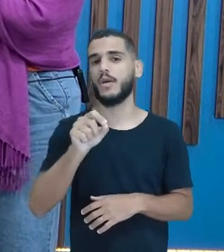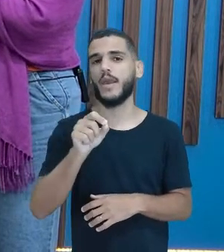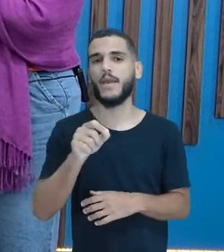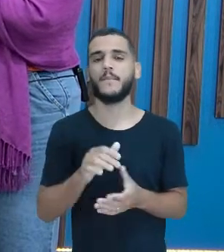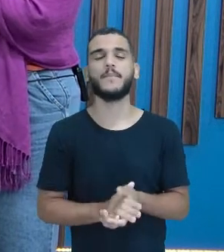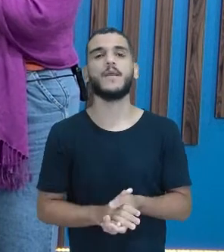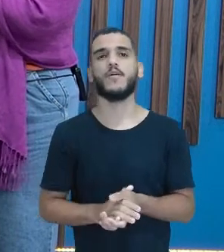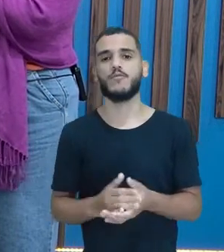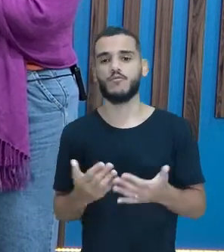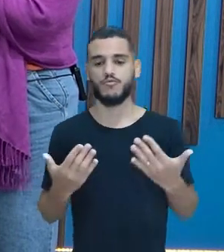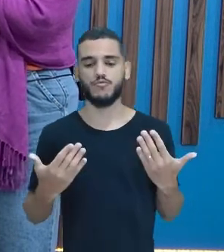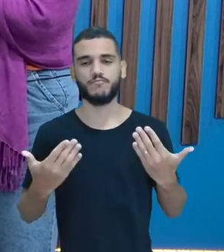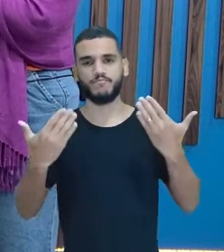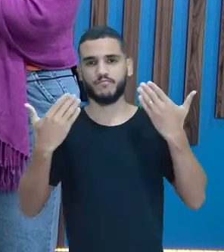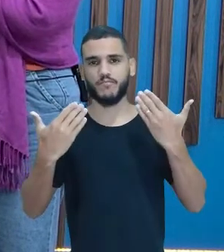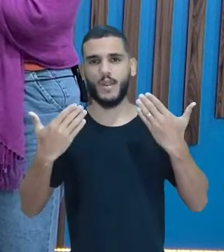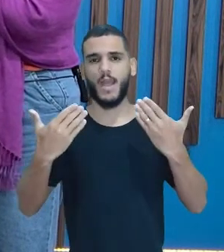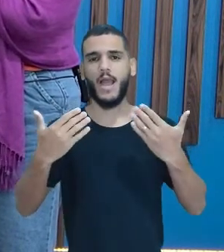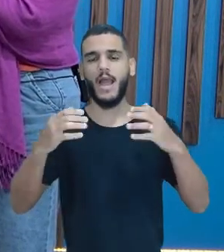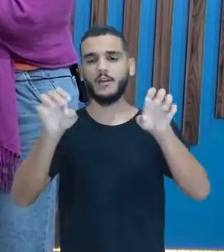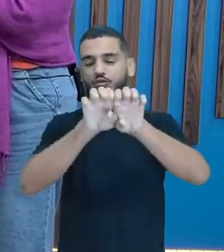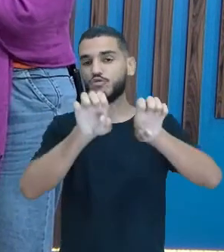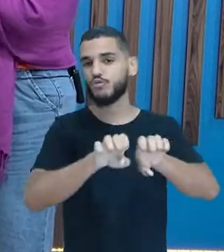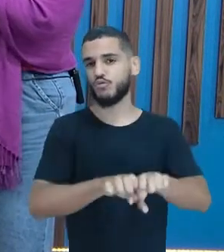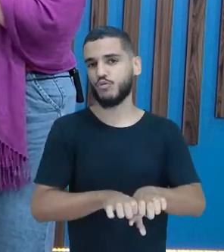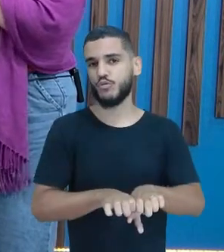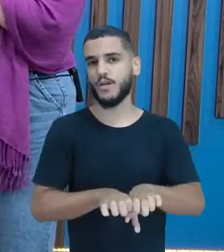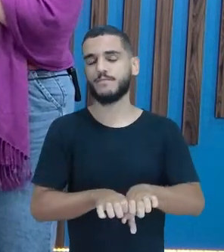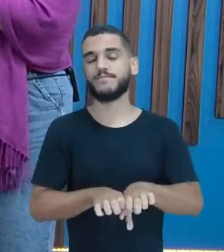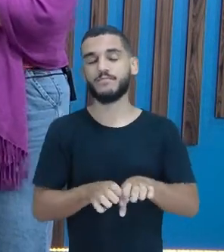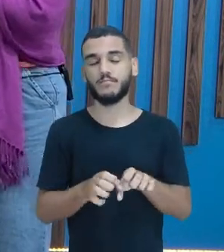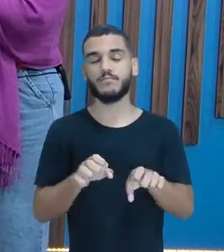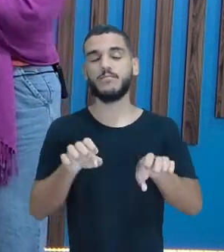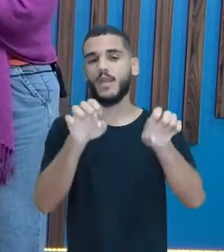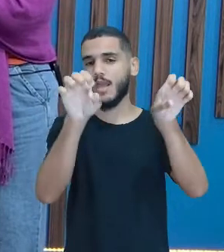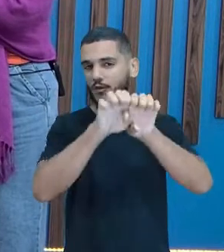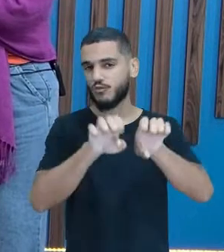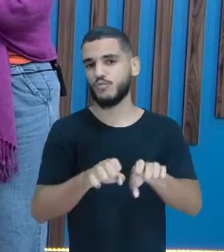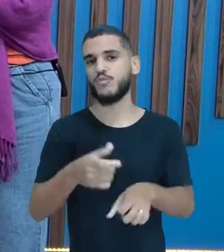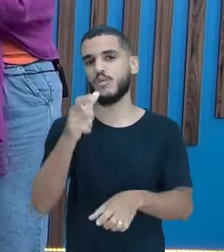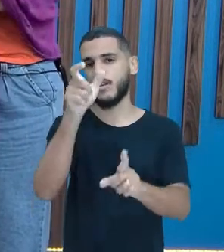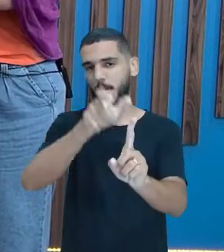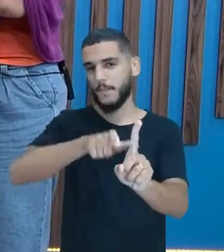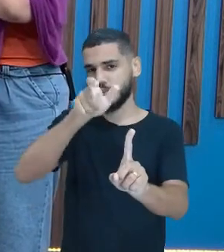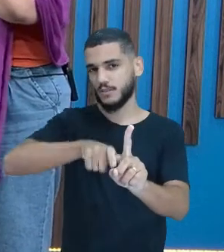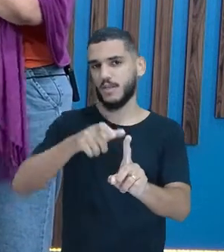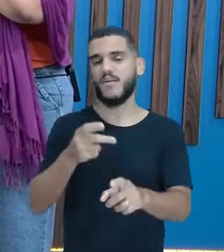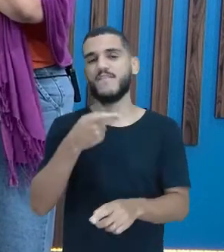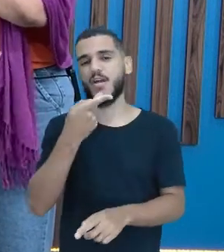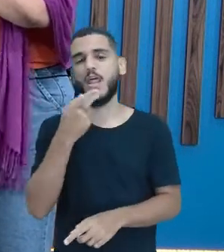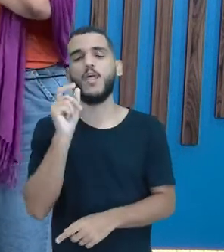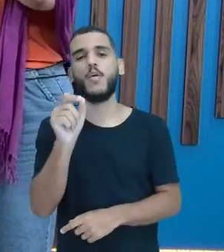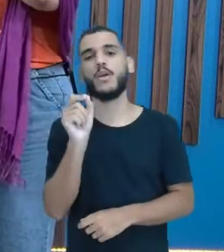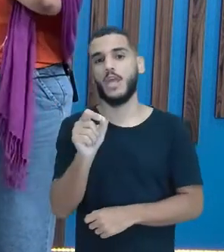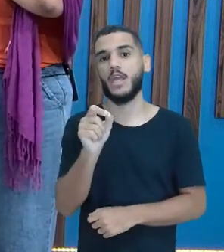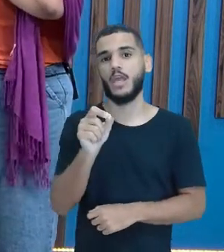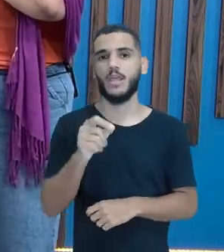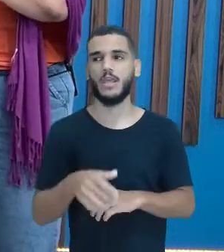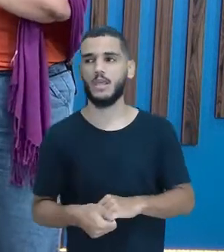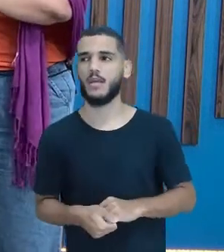personagem que ele fala, que a gente chama de arquetípico, porque é a personagem da